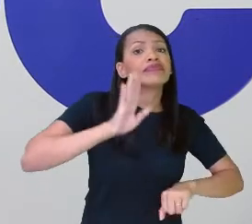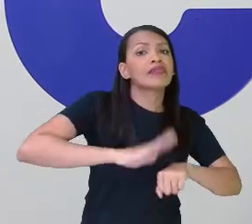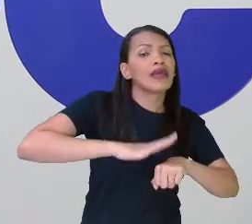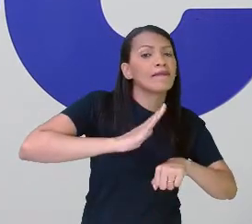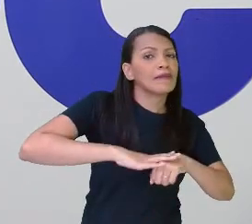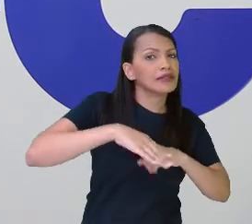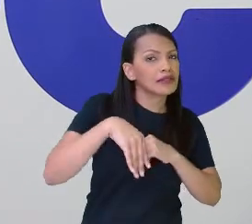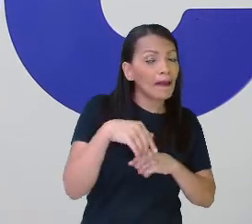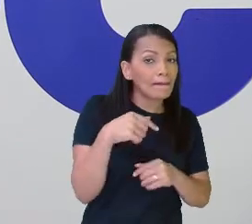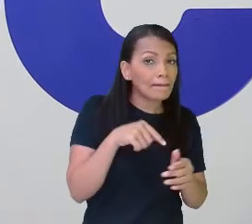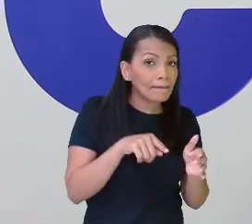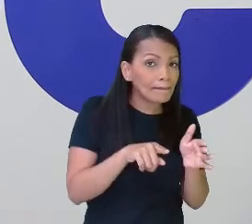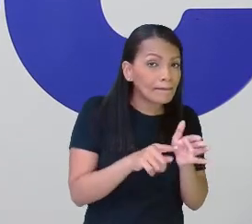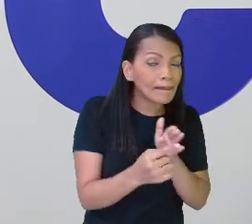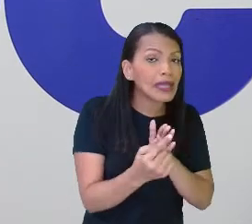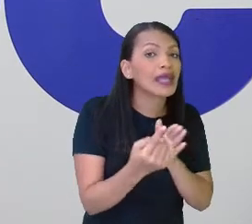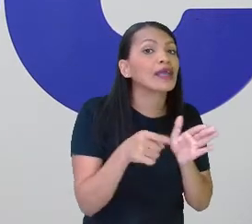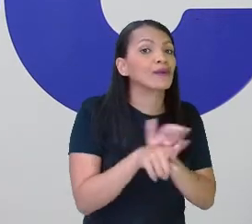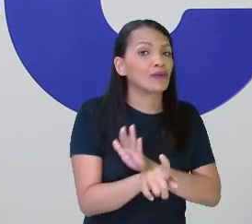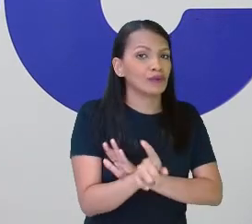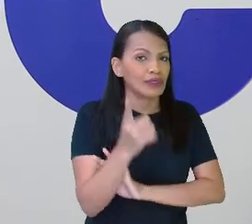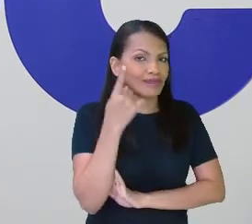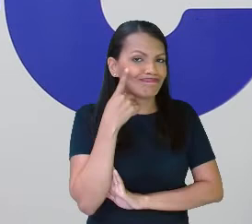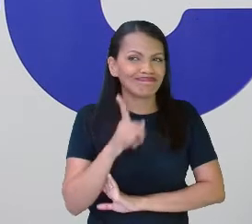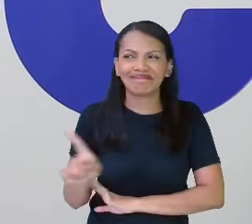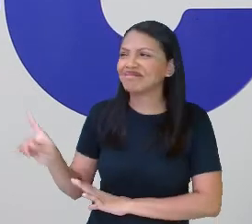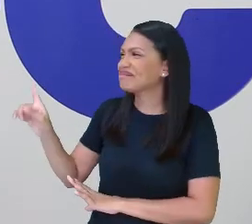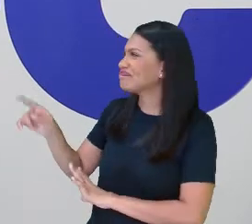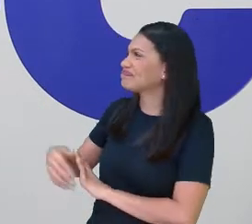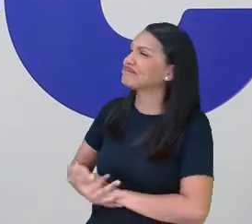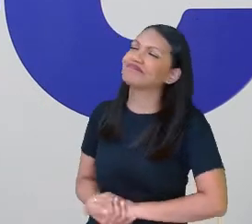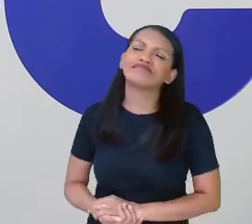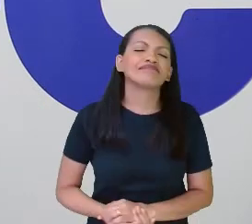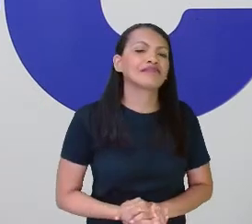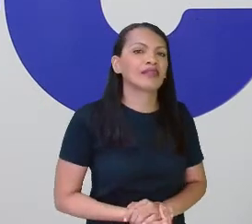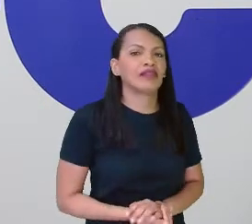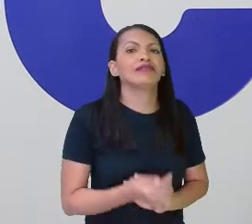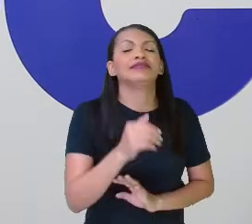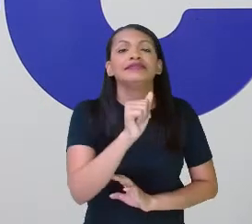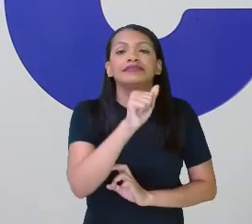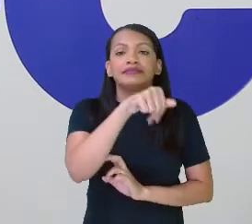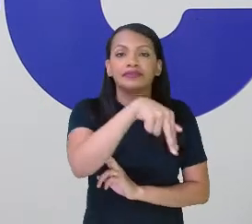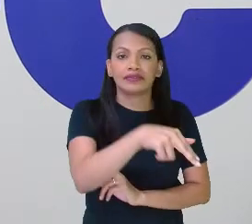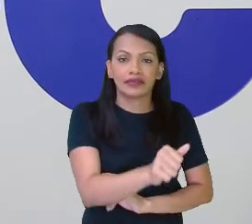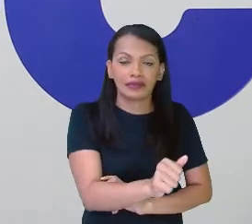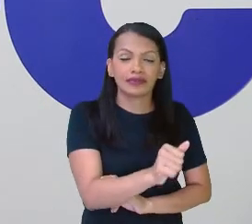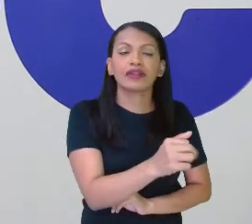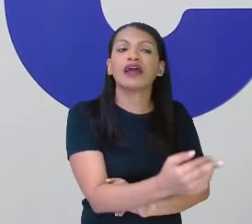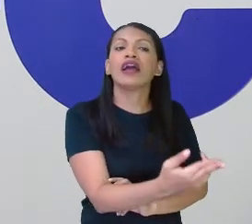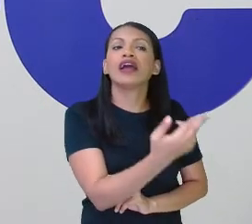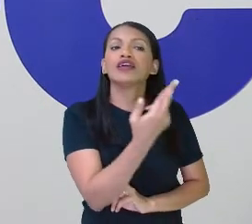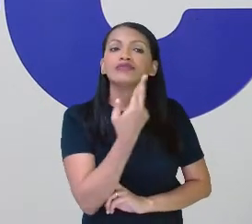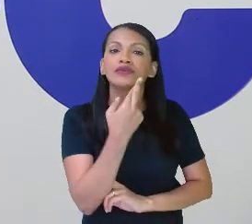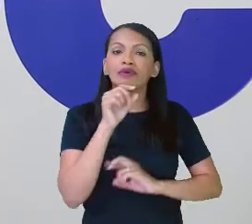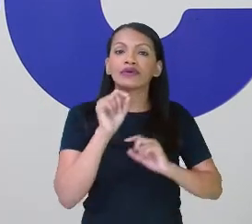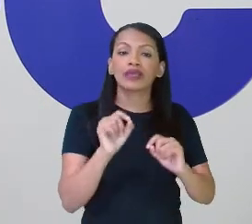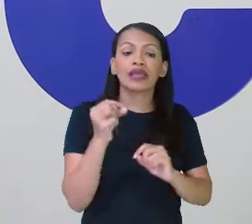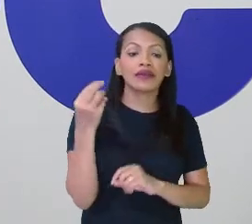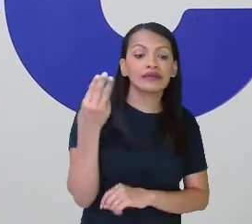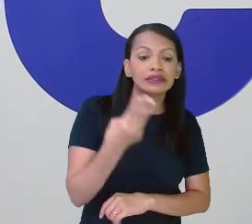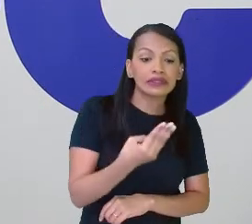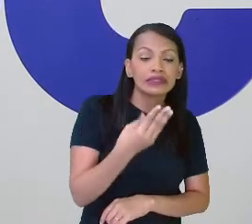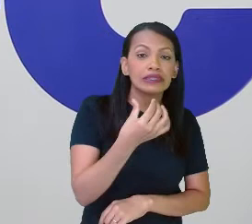tá? Então, a Ana, quando você colocou o quadrado todo, professora Márcia, ela colocou 36, porque ela não tinha